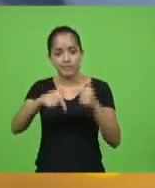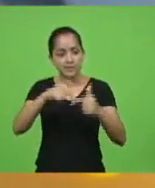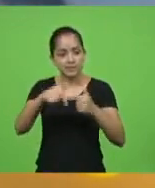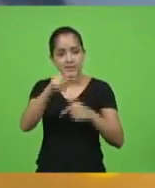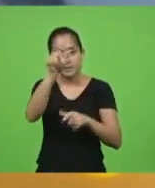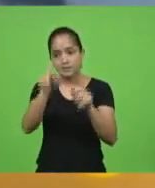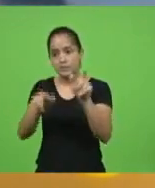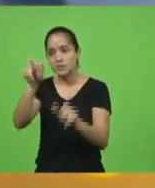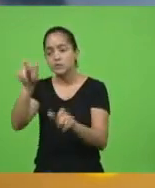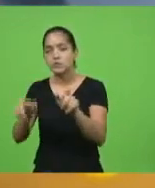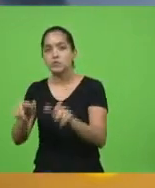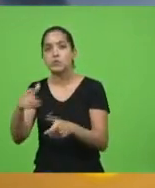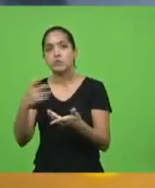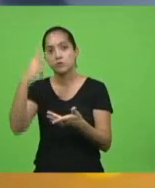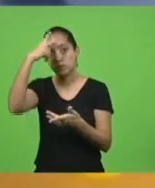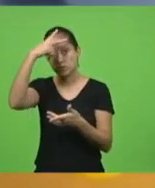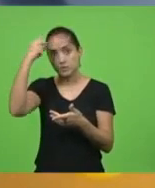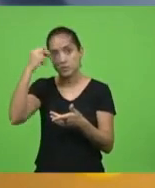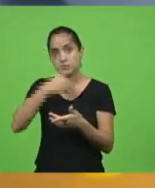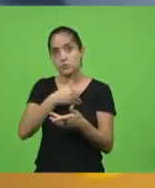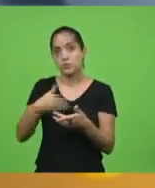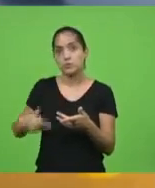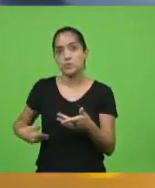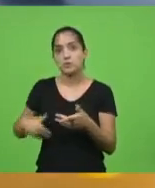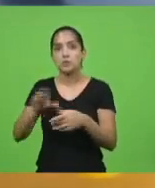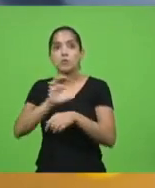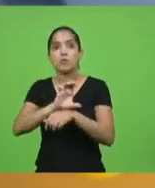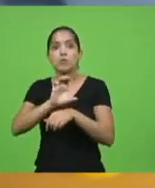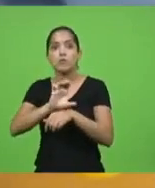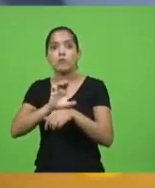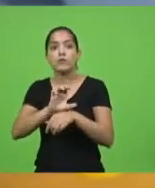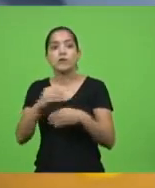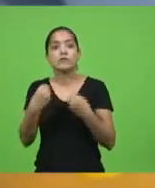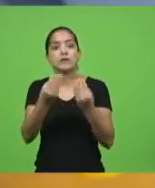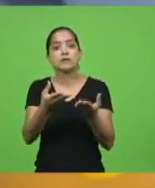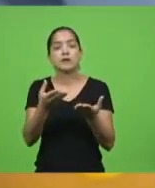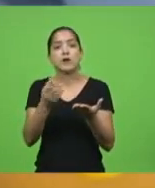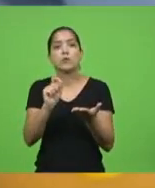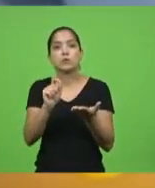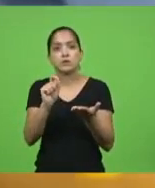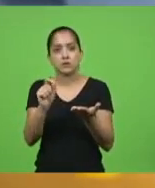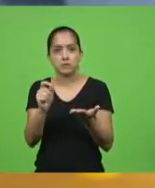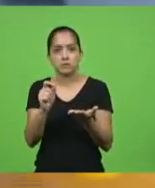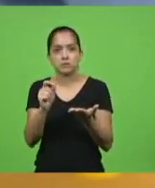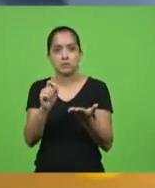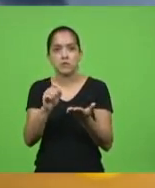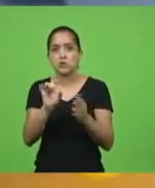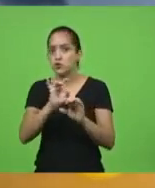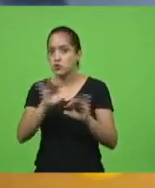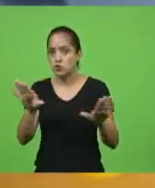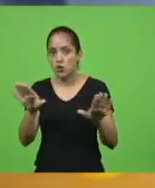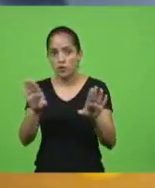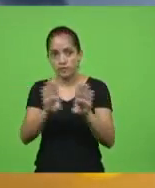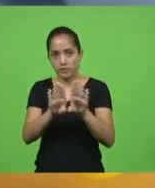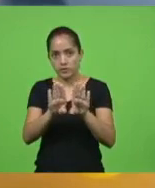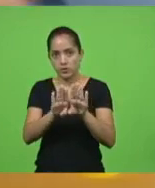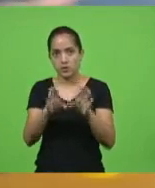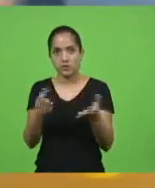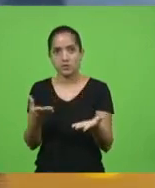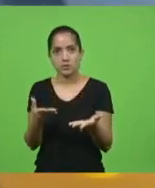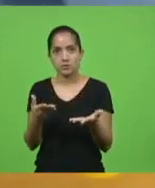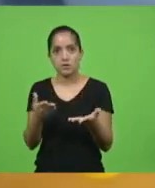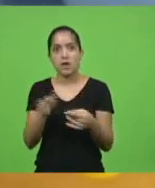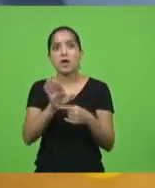O que a prefeitura e o Estado tem para oferecer para ele? Só a penalidade fechar as portas? É só isso, mais nada? Qual